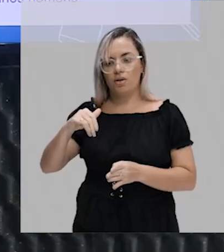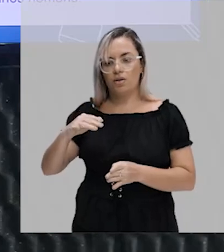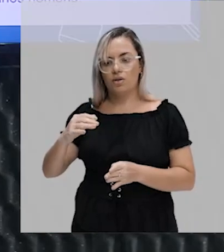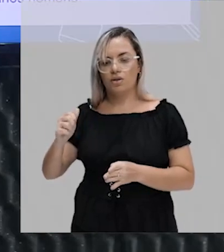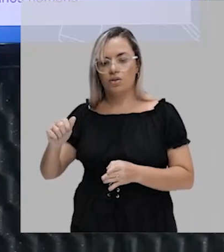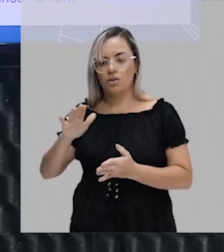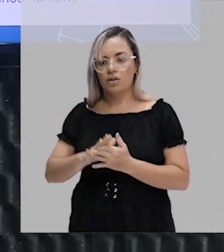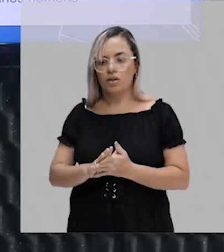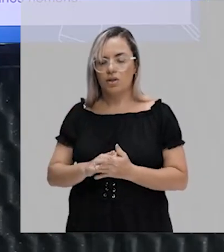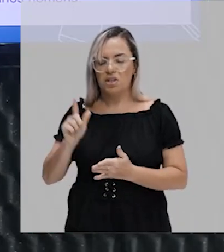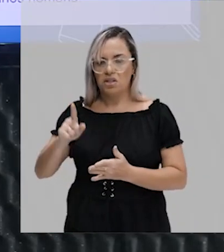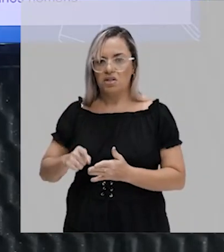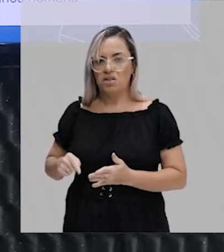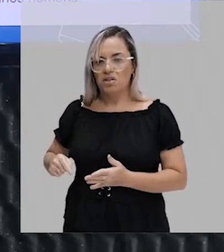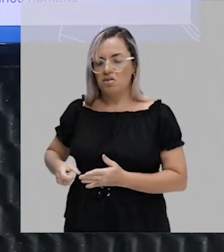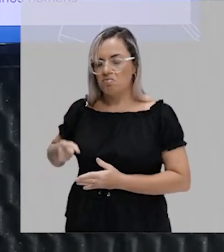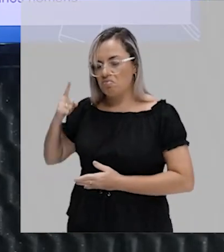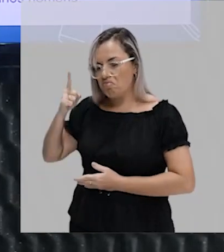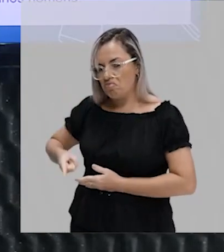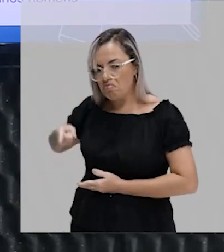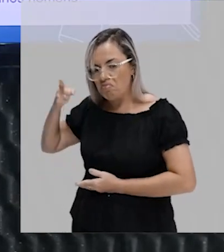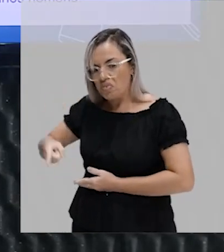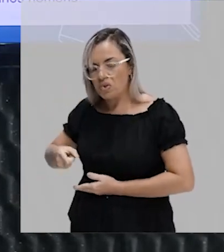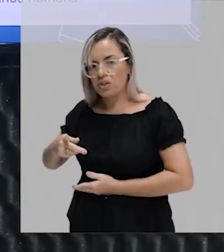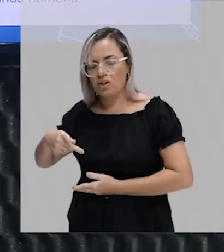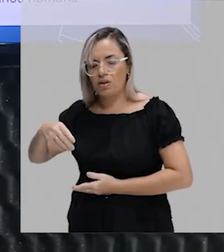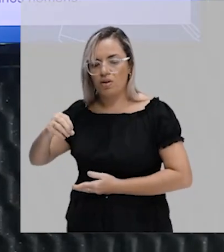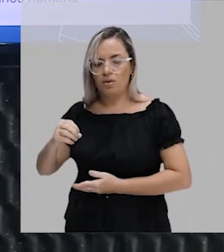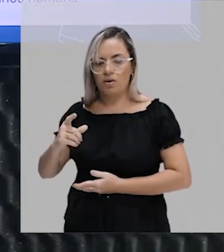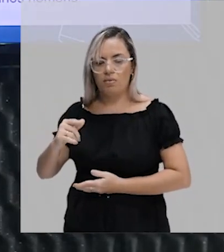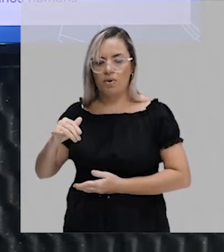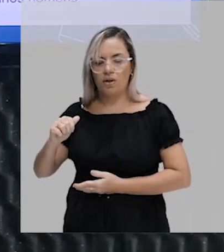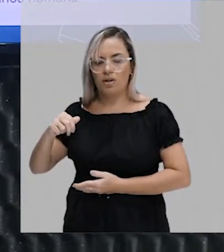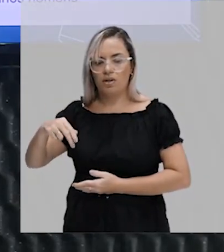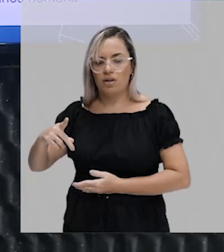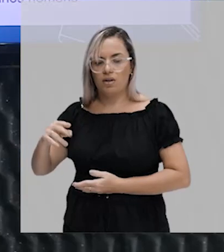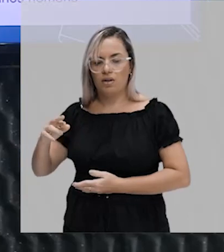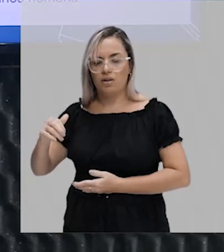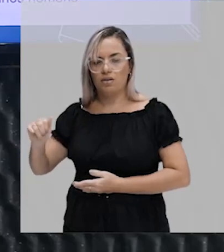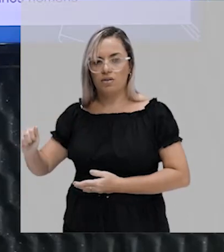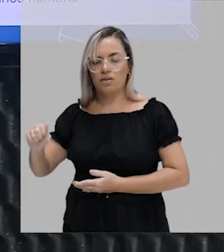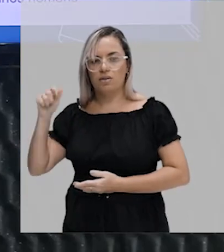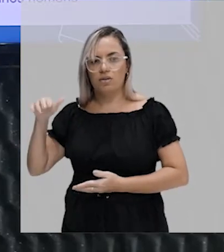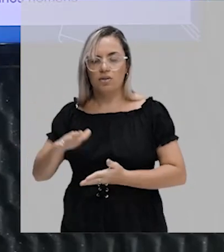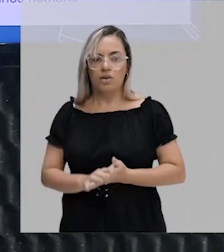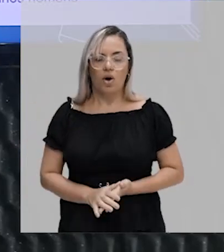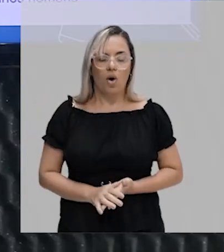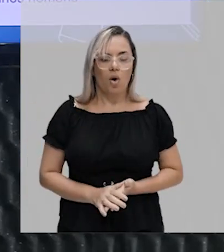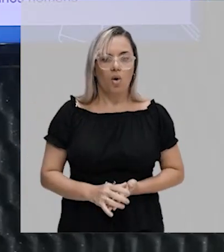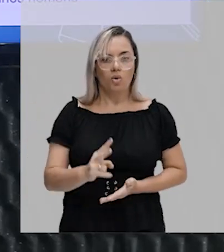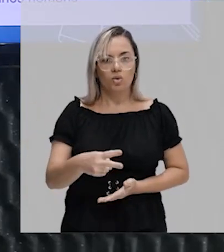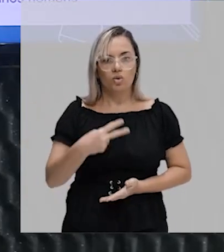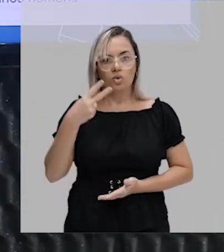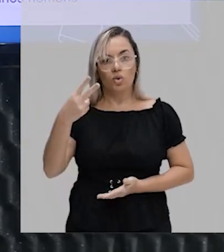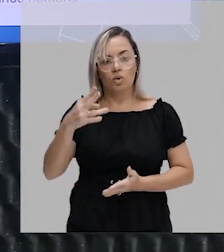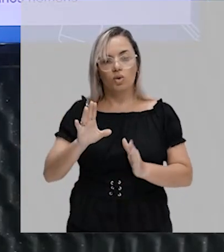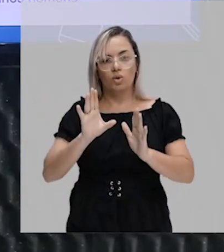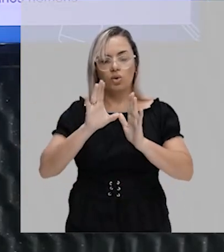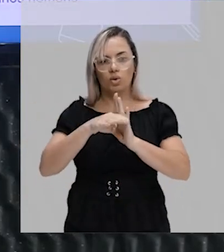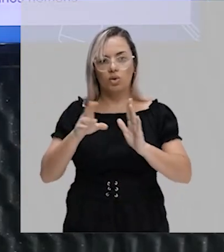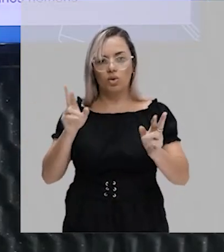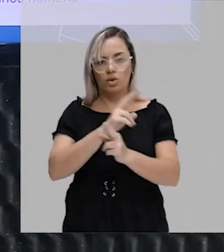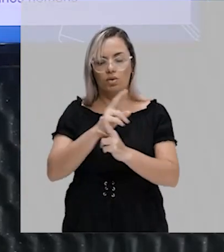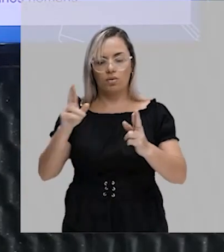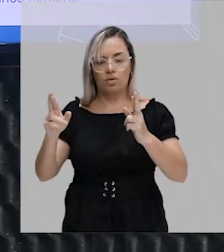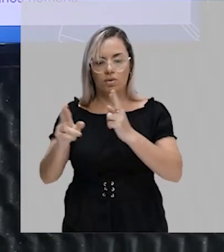para a gente poder entender. Poliginia e poliandria são dois conceitos que se relacionam à